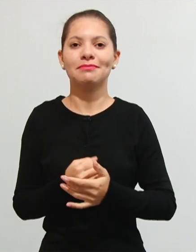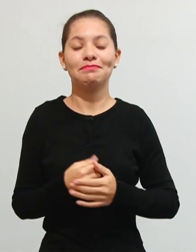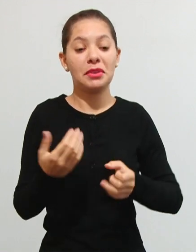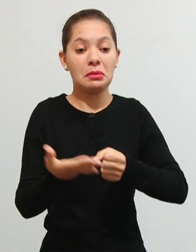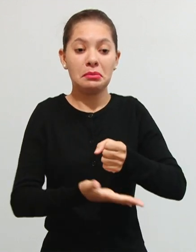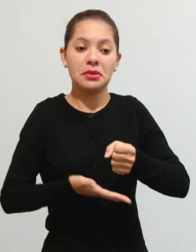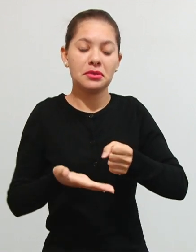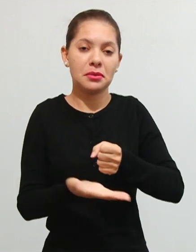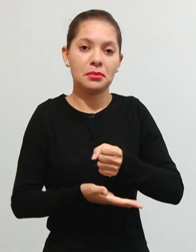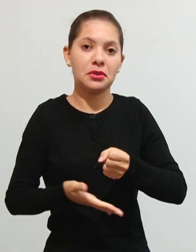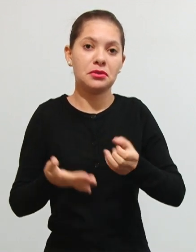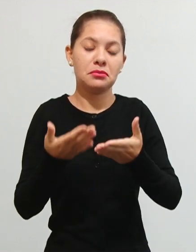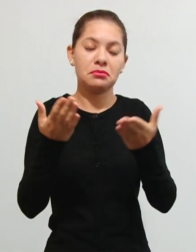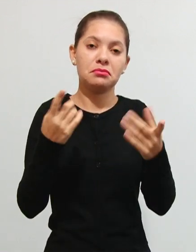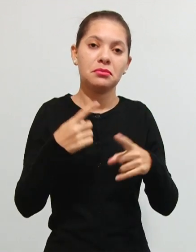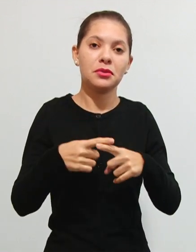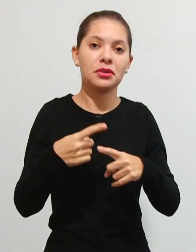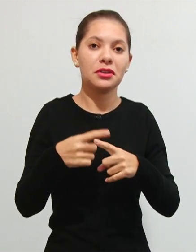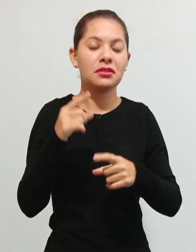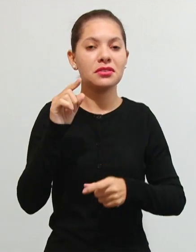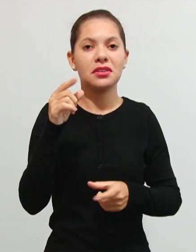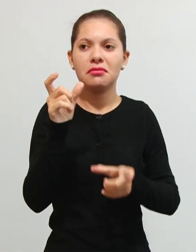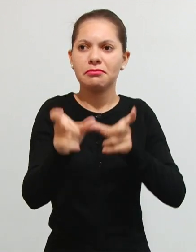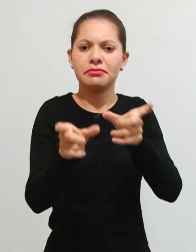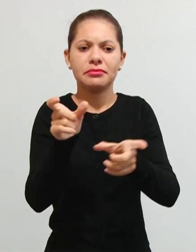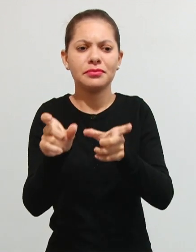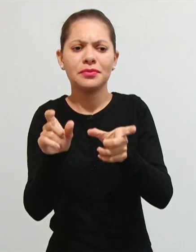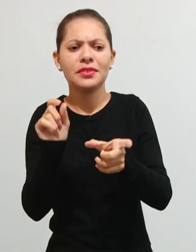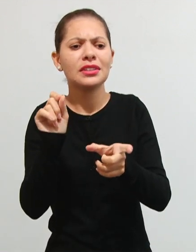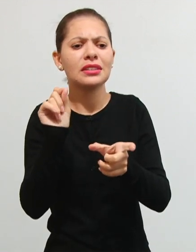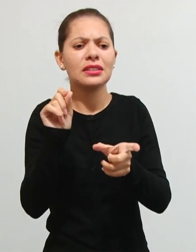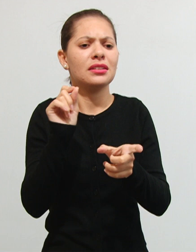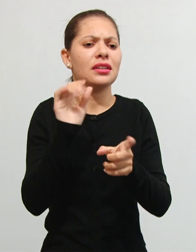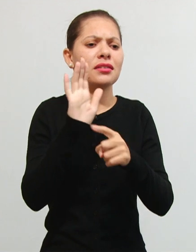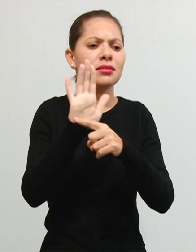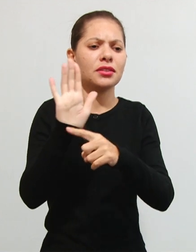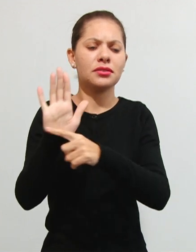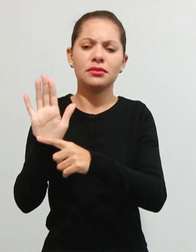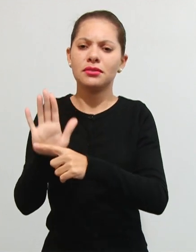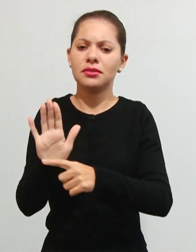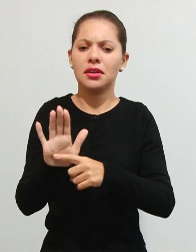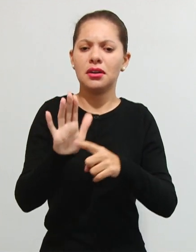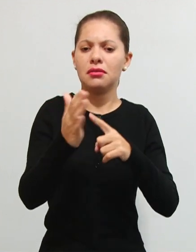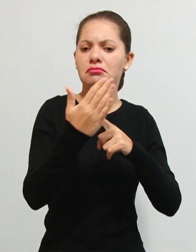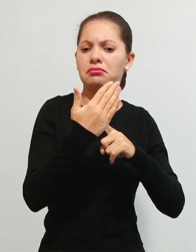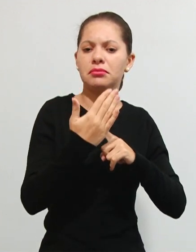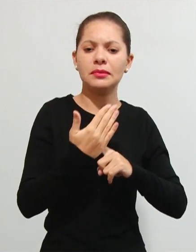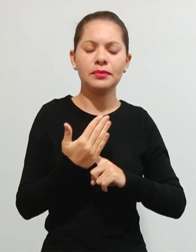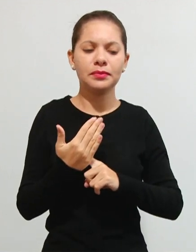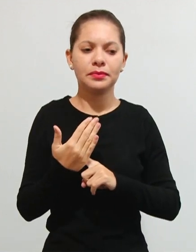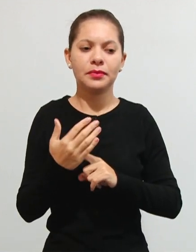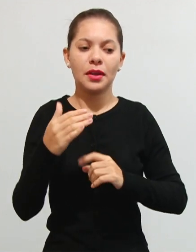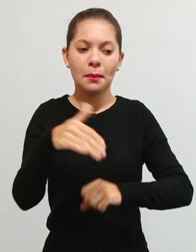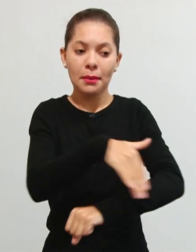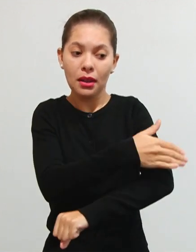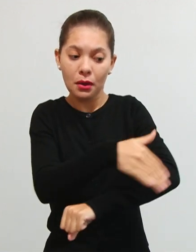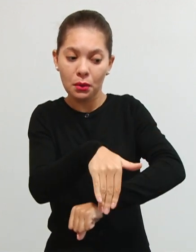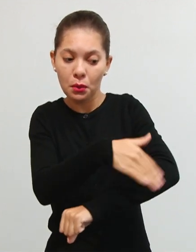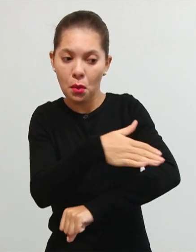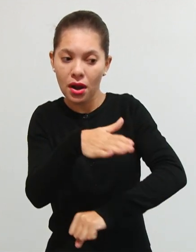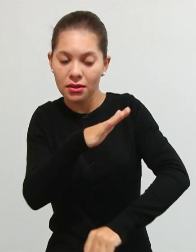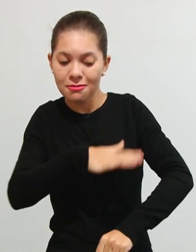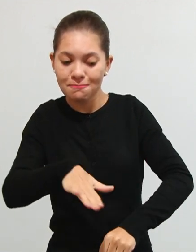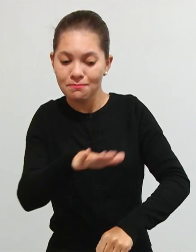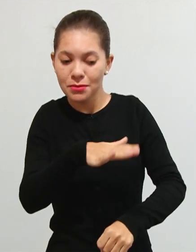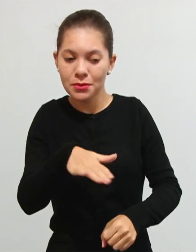basicamente porque você também não vai conseguir determinar quem é o contribuinte que vai estar sendo beneficiado pelaquela rua que teve o buraco ali